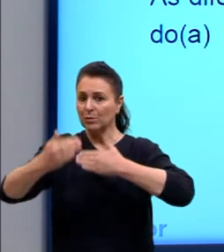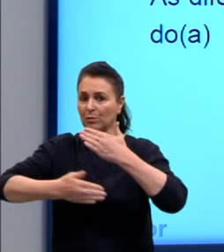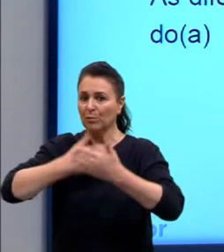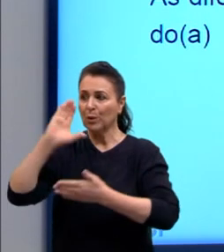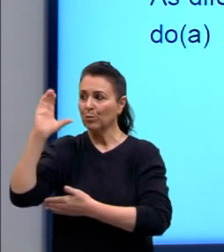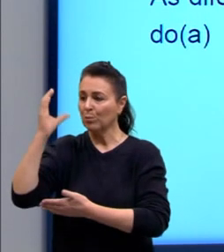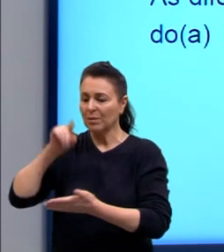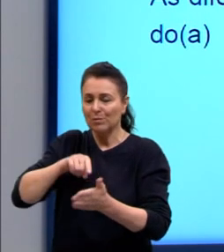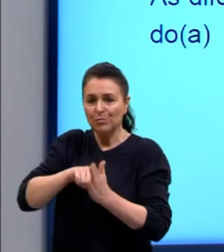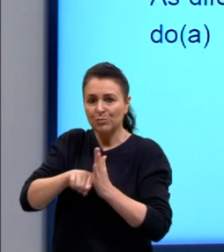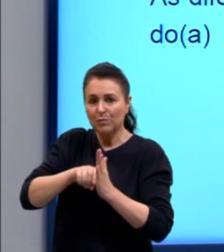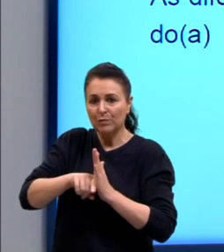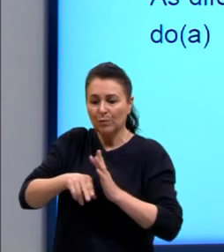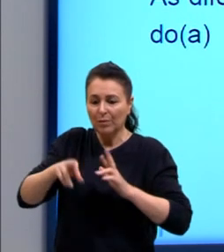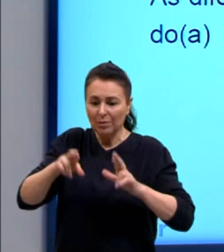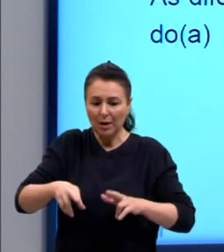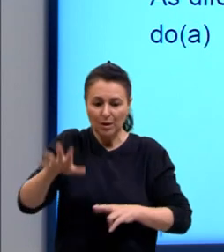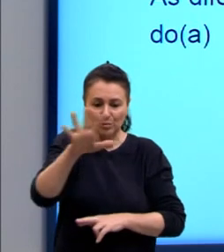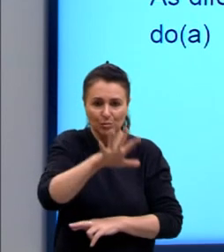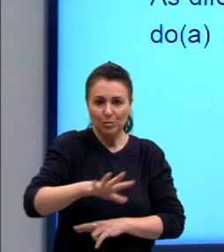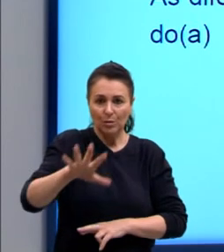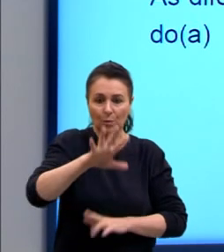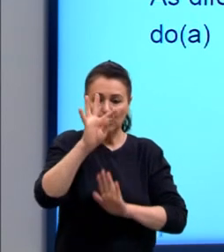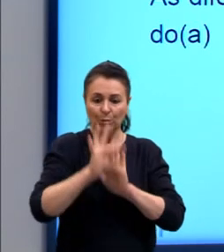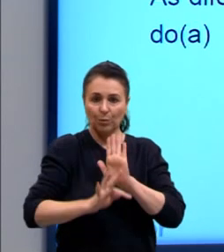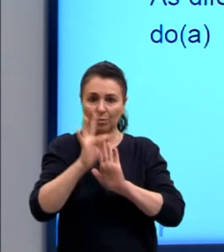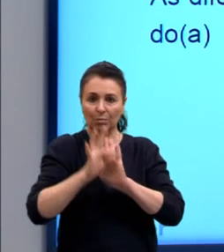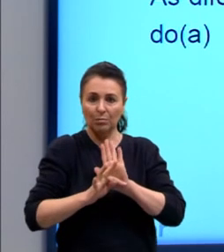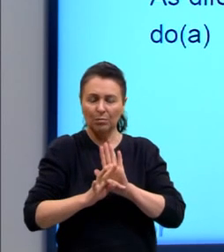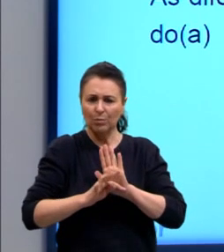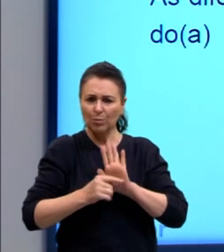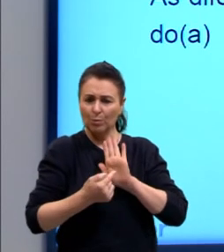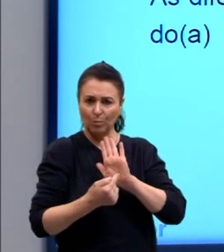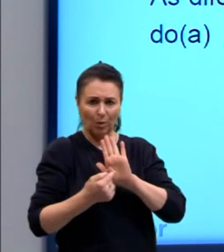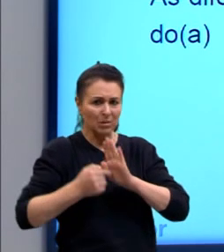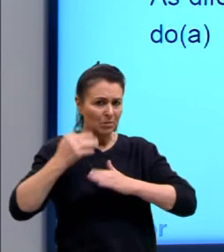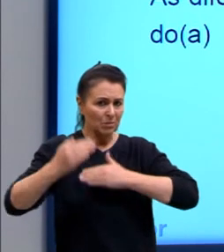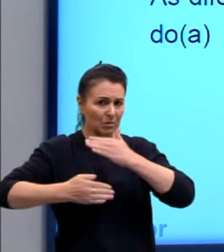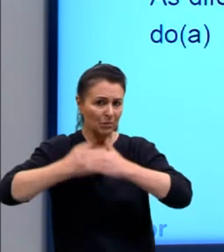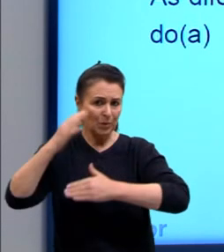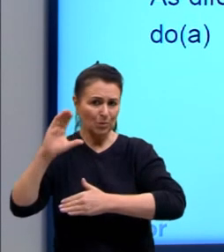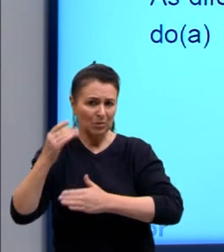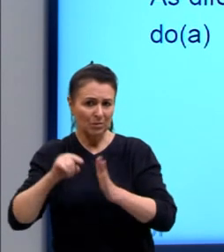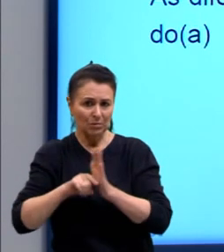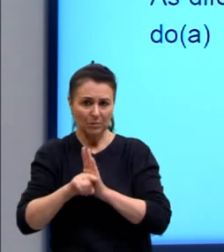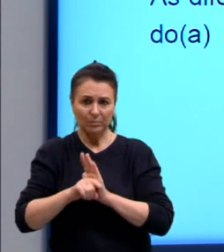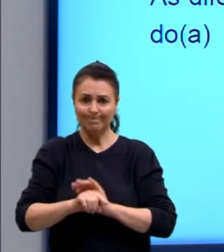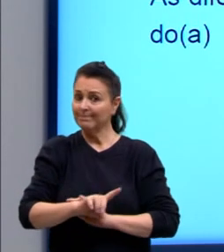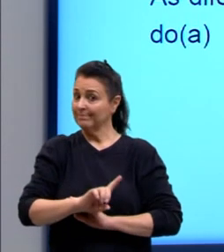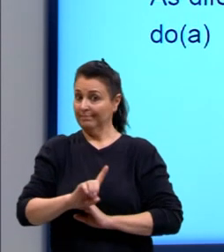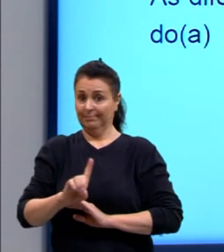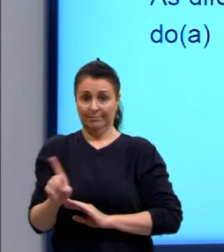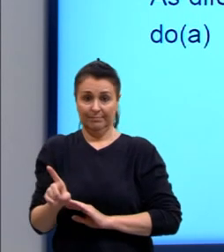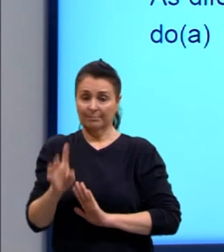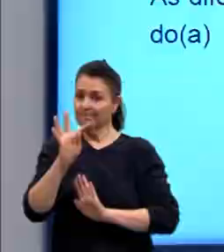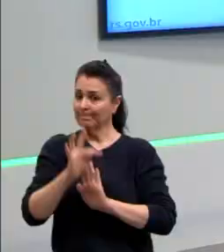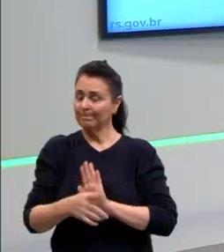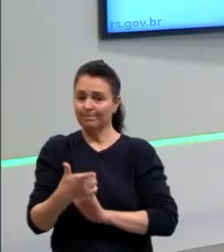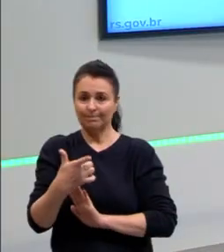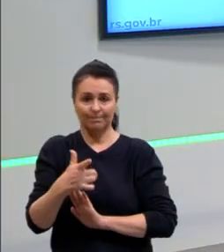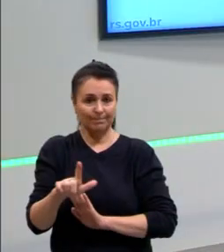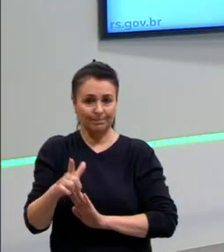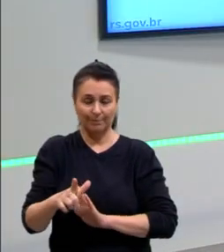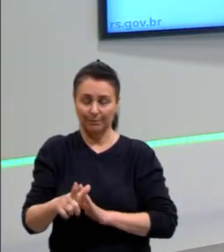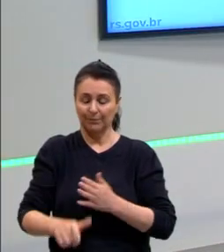científico da região. No texto, ele menciona esse desenvolvimento científico? Não. Então, também não é isso.